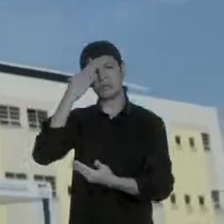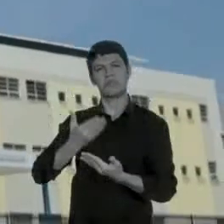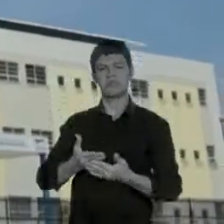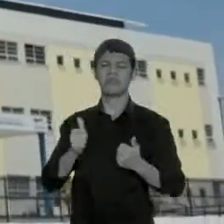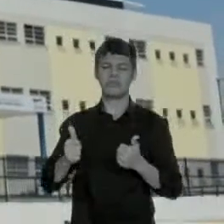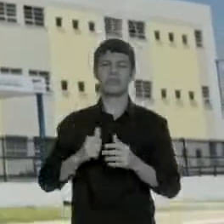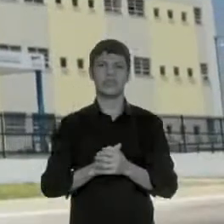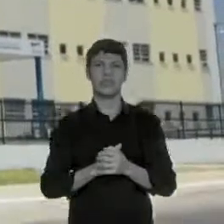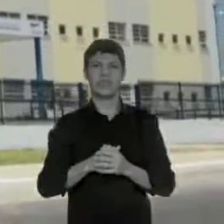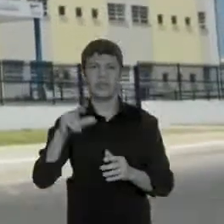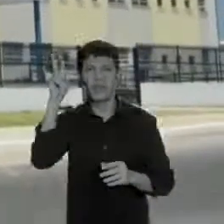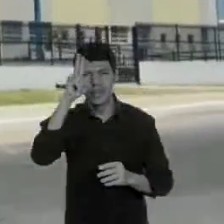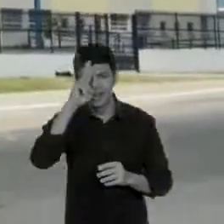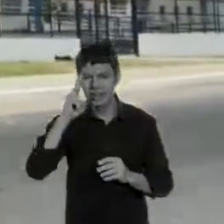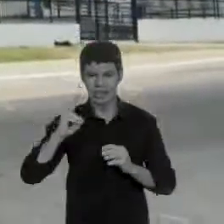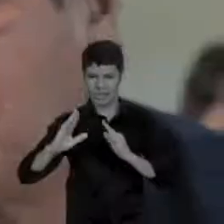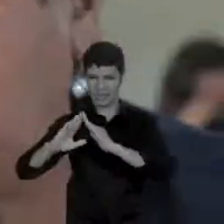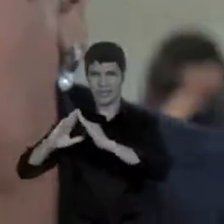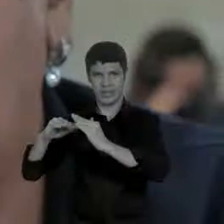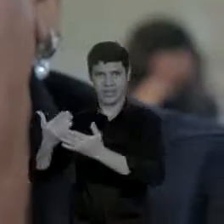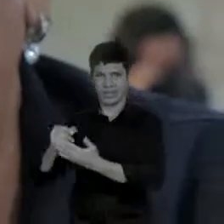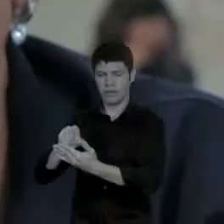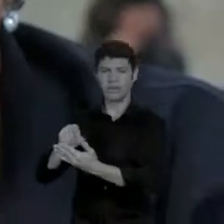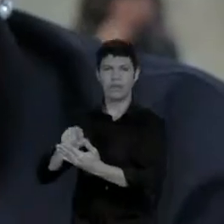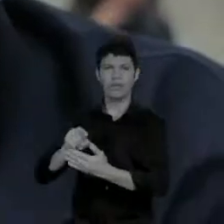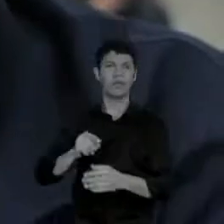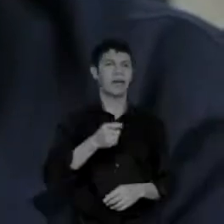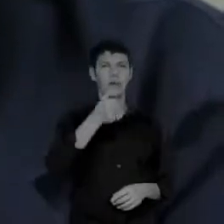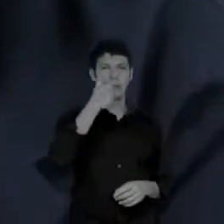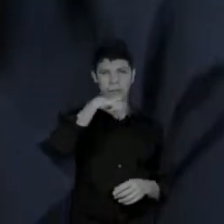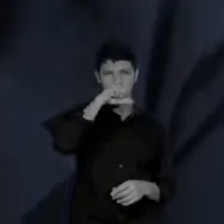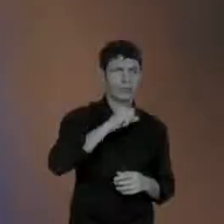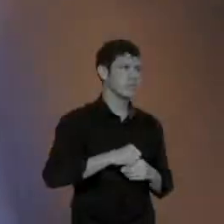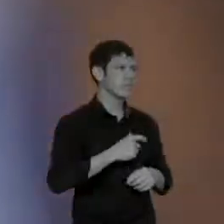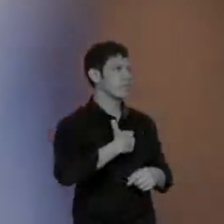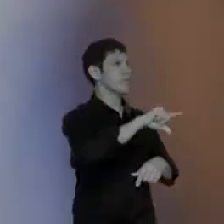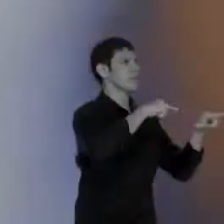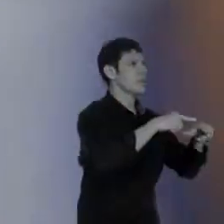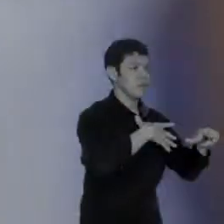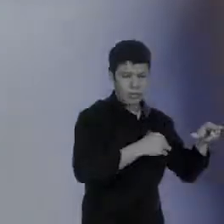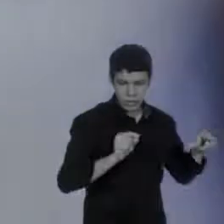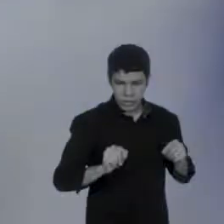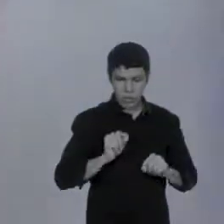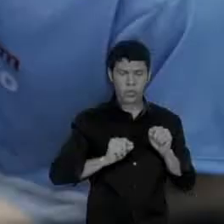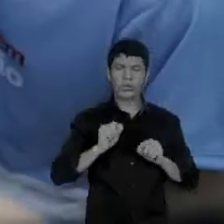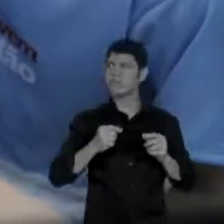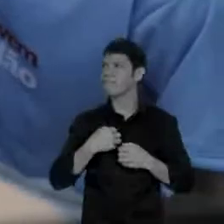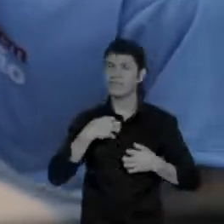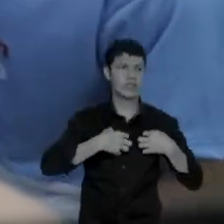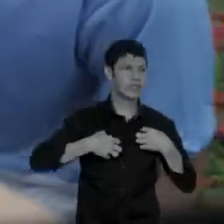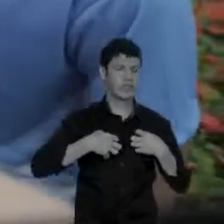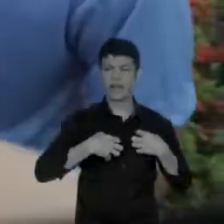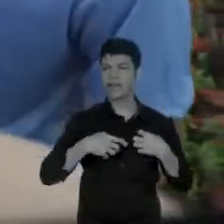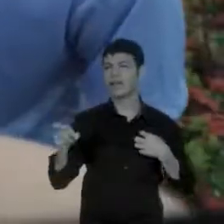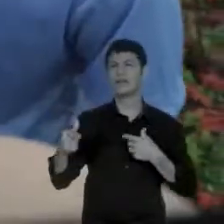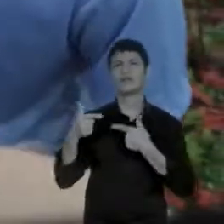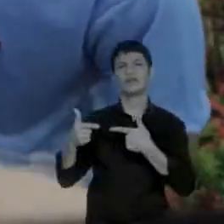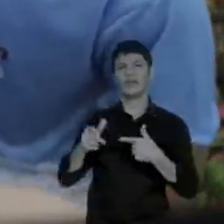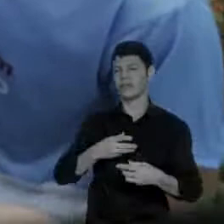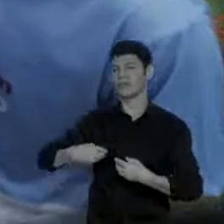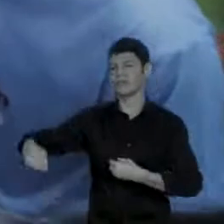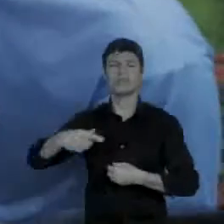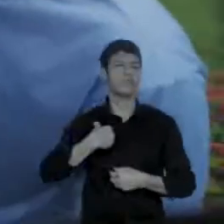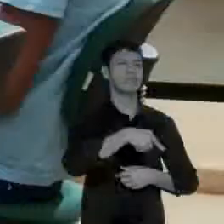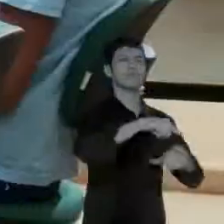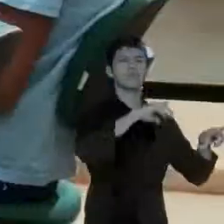As escolas de tempo integral ajudaram milhares de mães a ter um emprego enquanto o filho estudava. O jovem